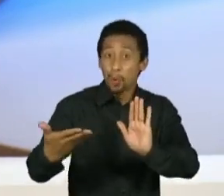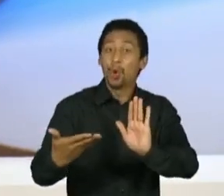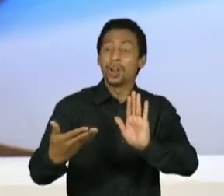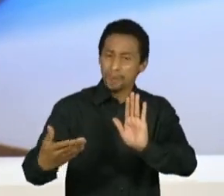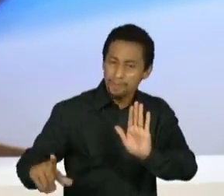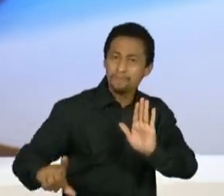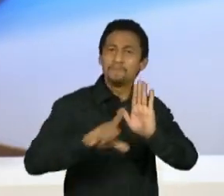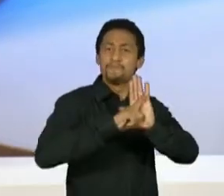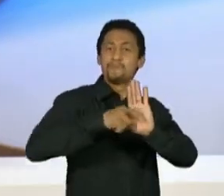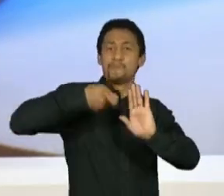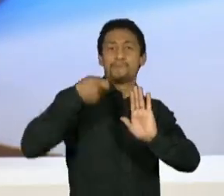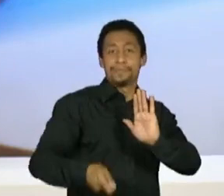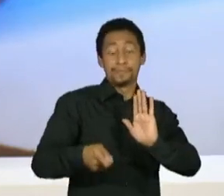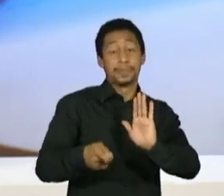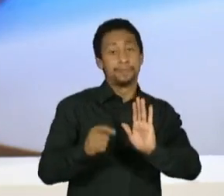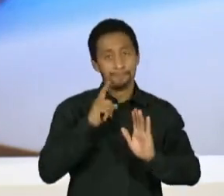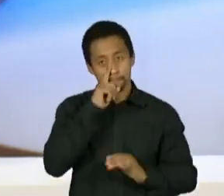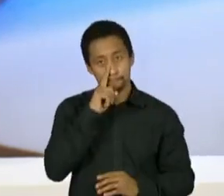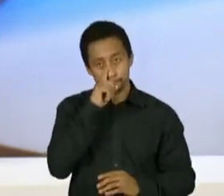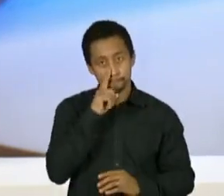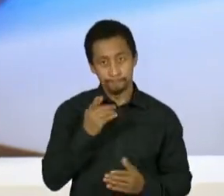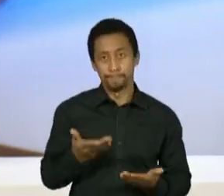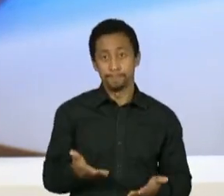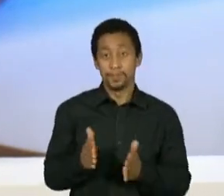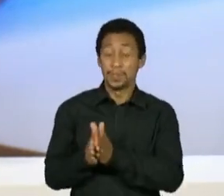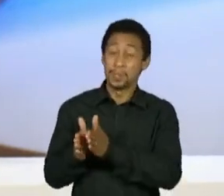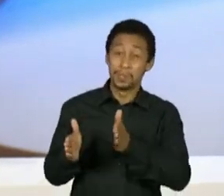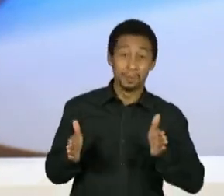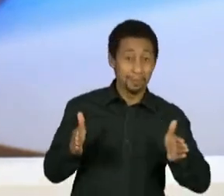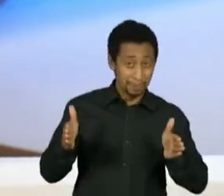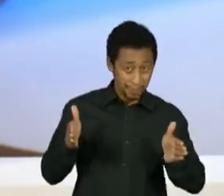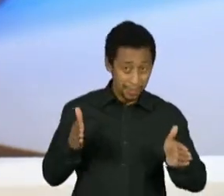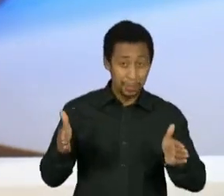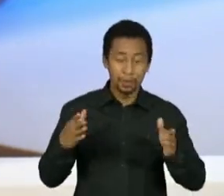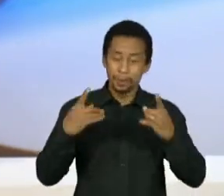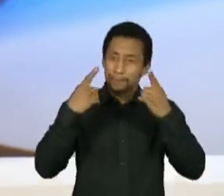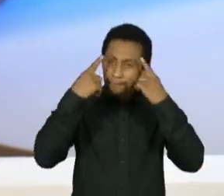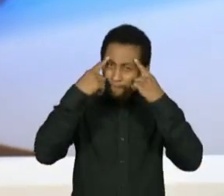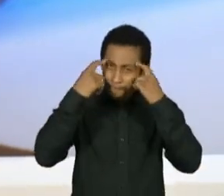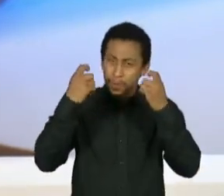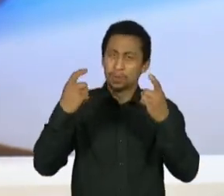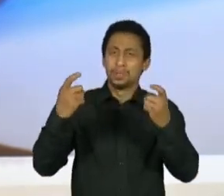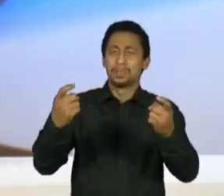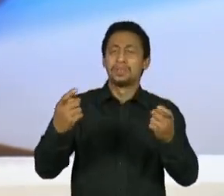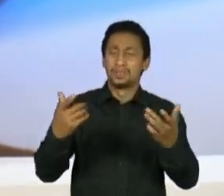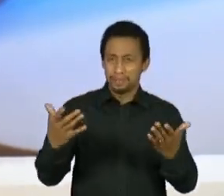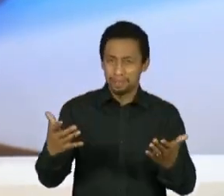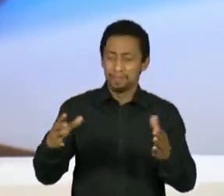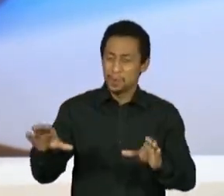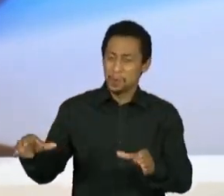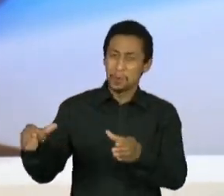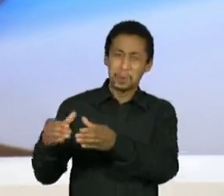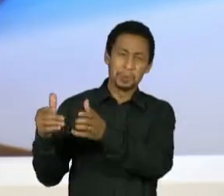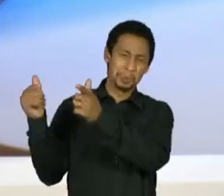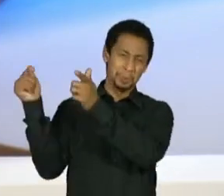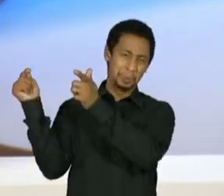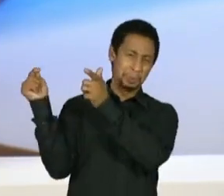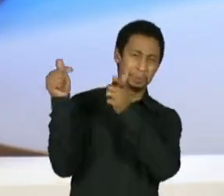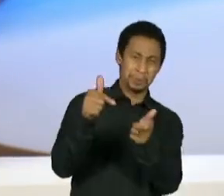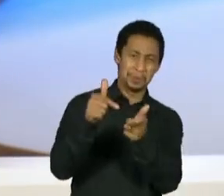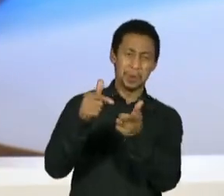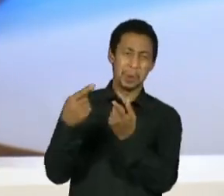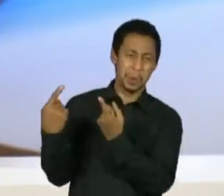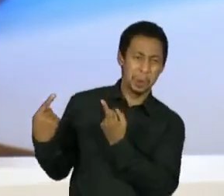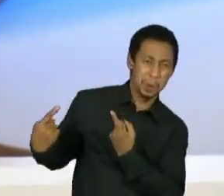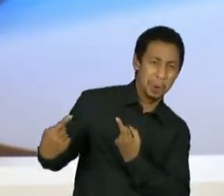antes, se a gente já vive hoje esse momento de violência, de extremo ataque direto, e